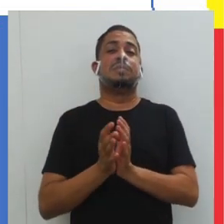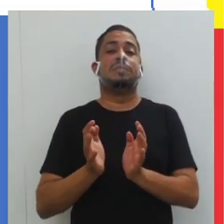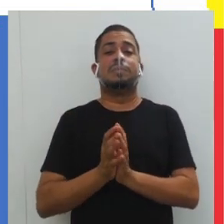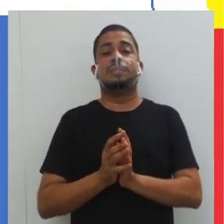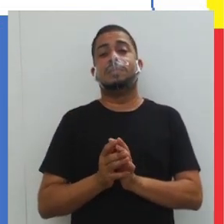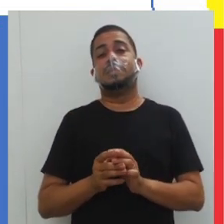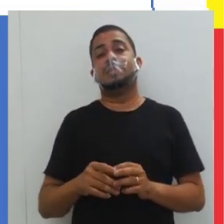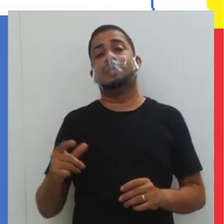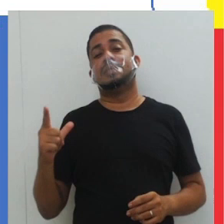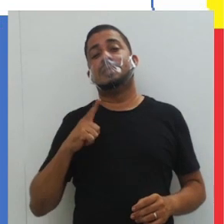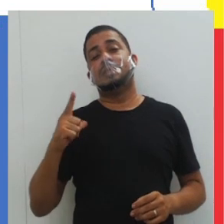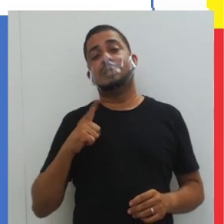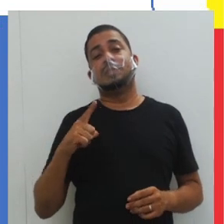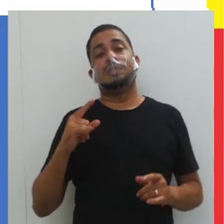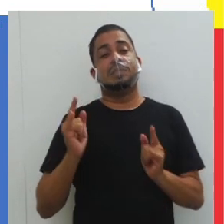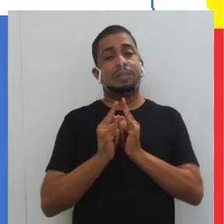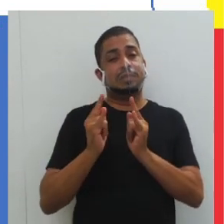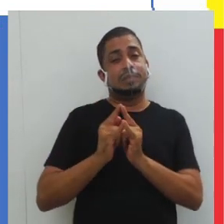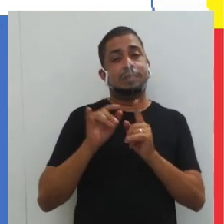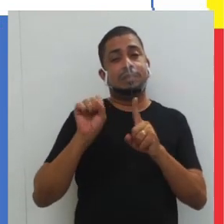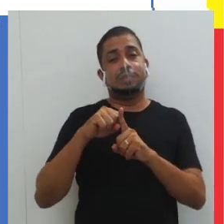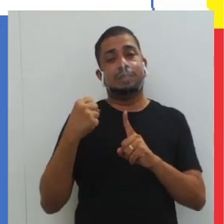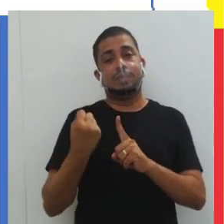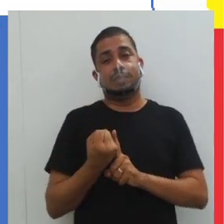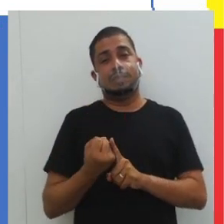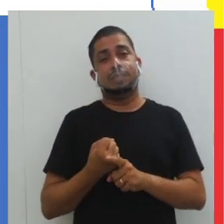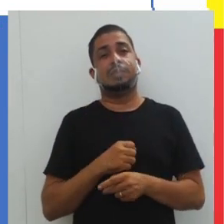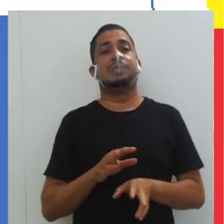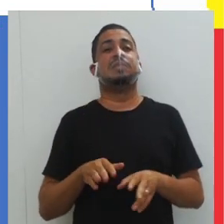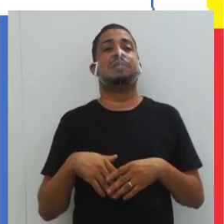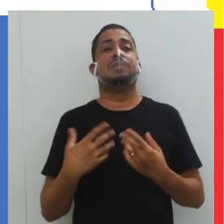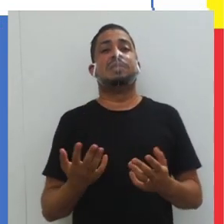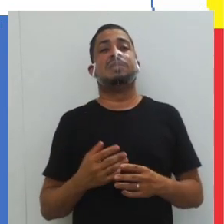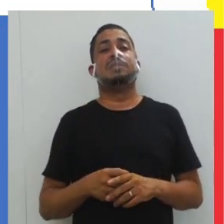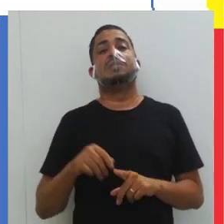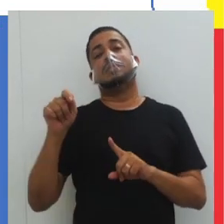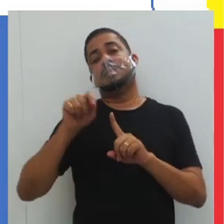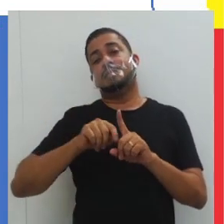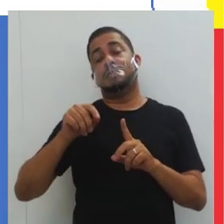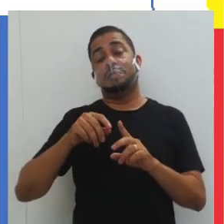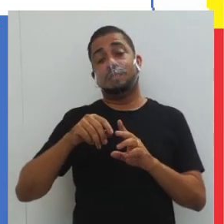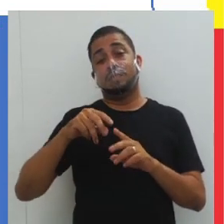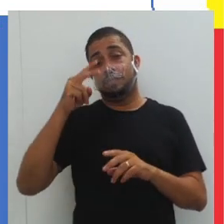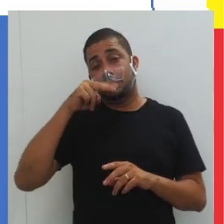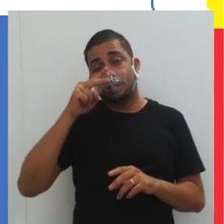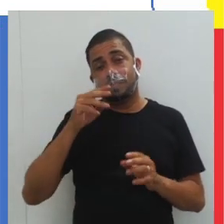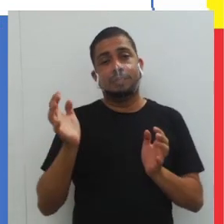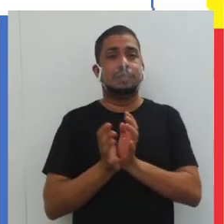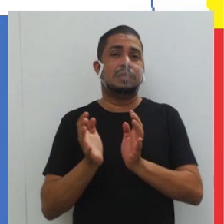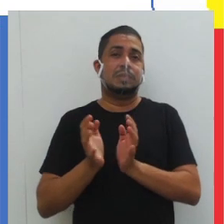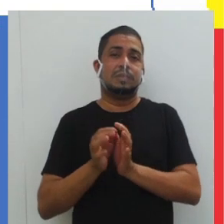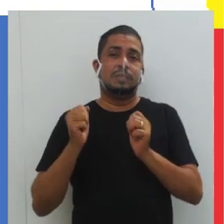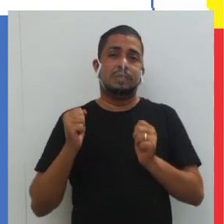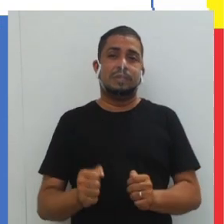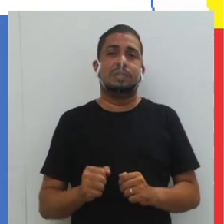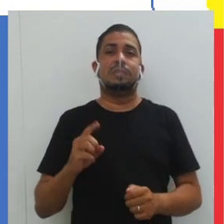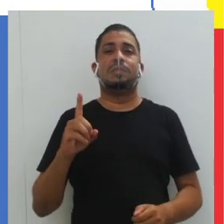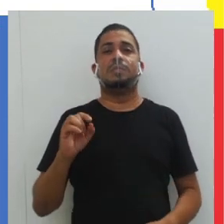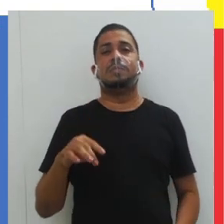grupos que dominam as instituições sociais, sendo que o mesmo grupo pode ser